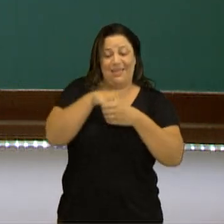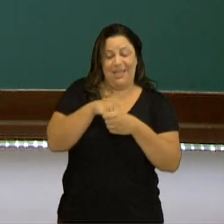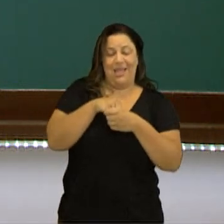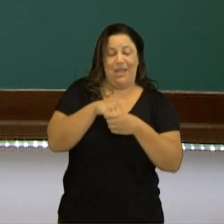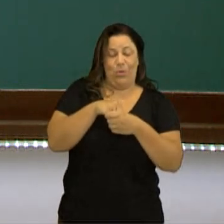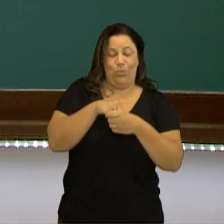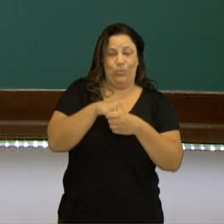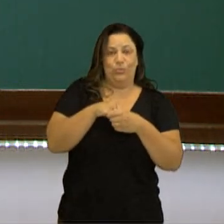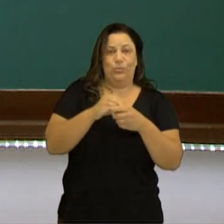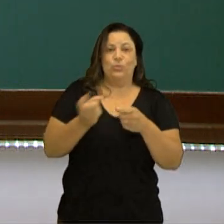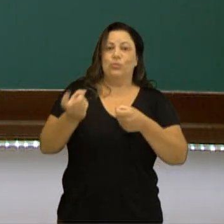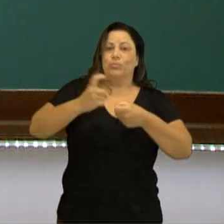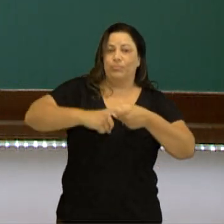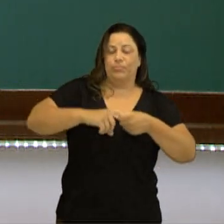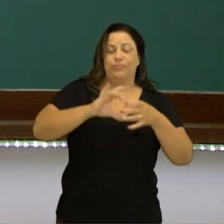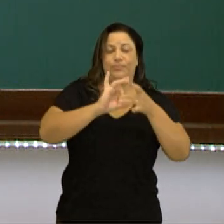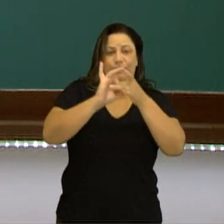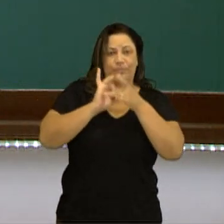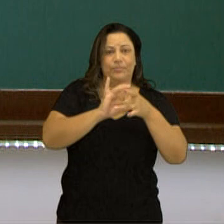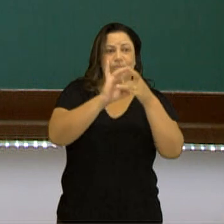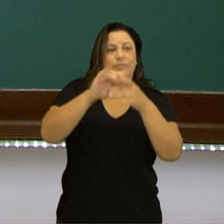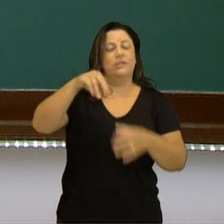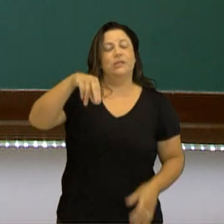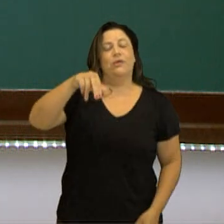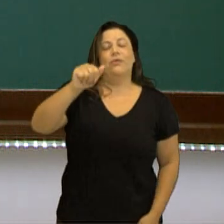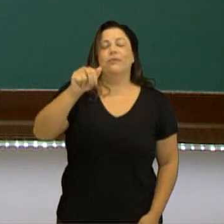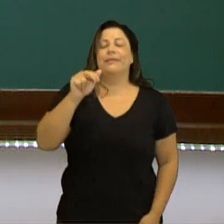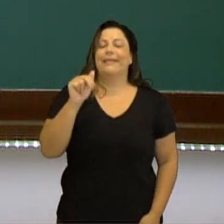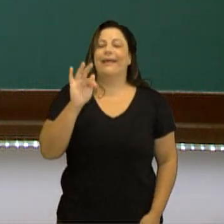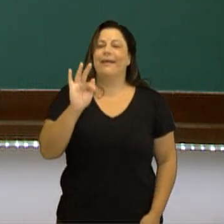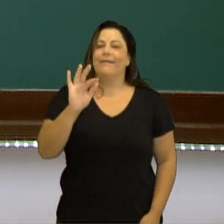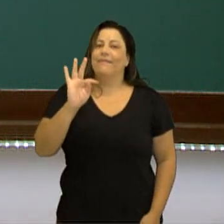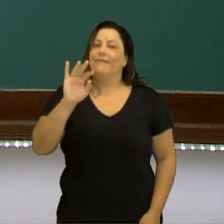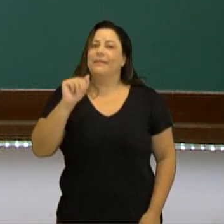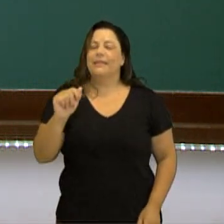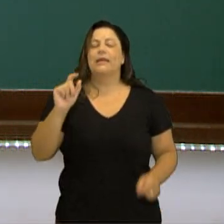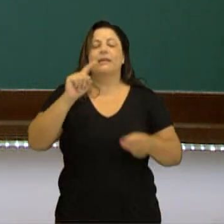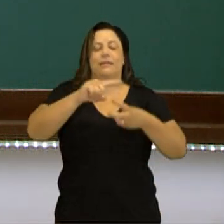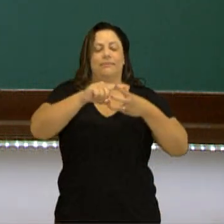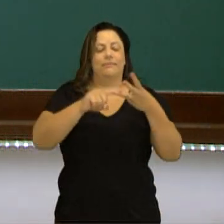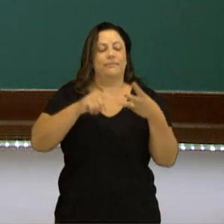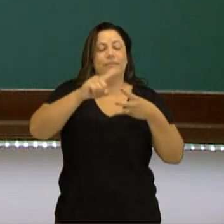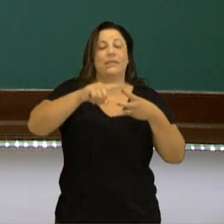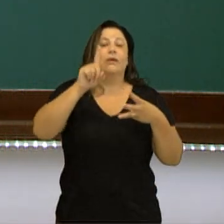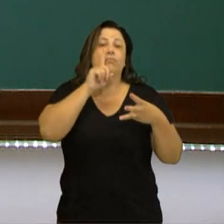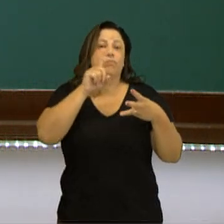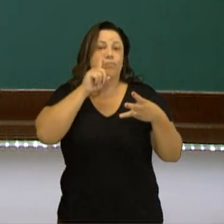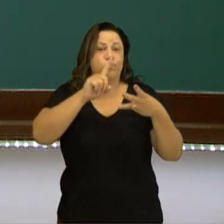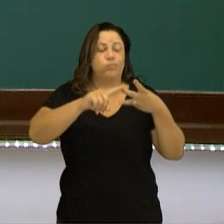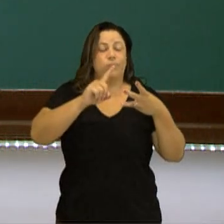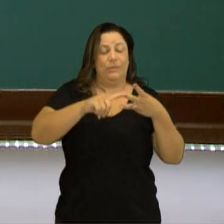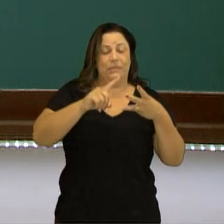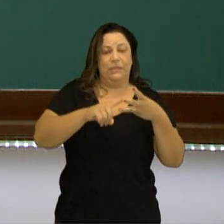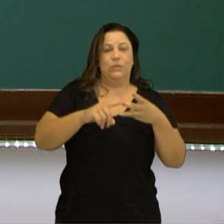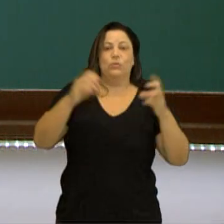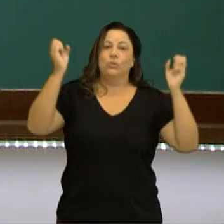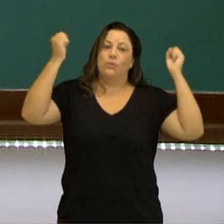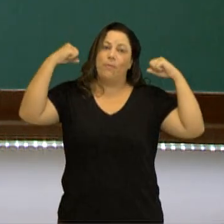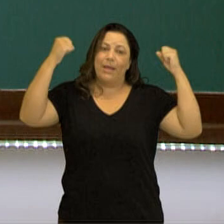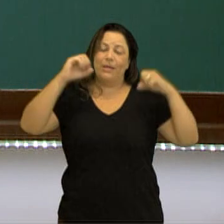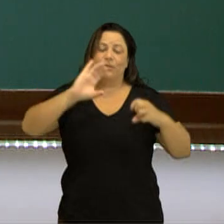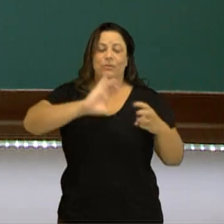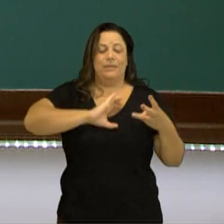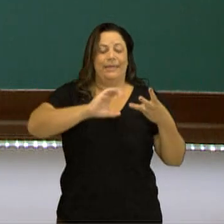aduaneira. O NAFTA, como sendo um livre comércio, Estados Unidos, México e Canadá. E outros que a gente pode citar,